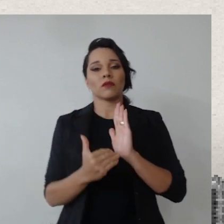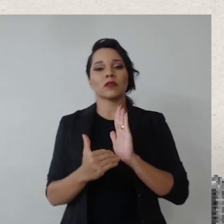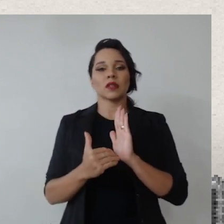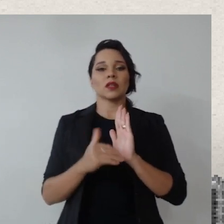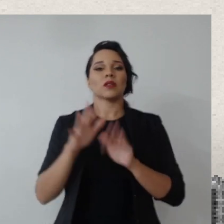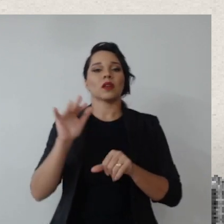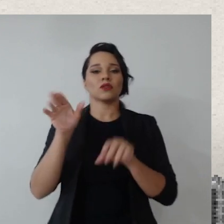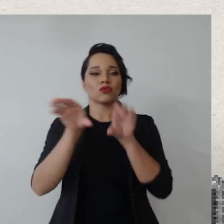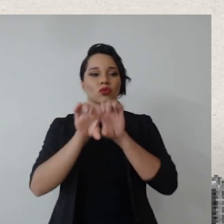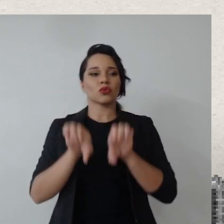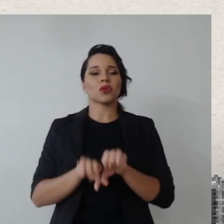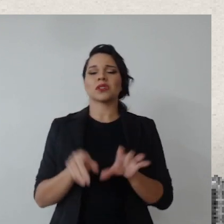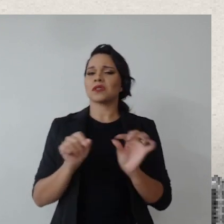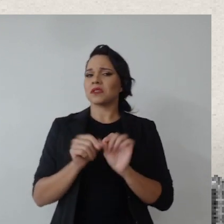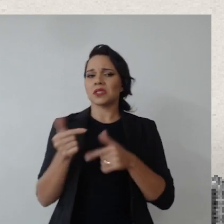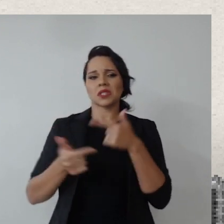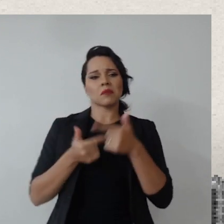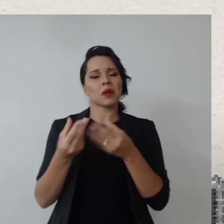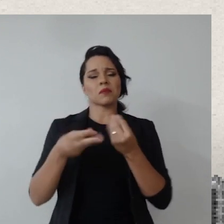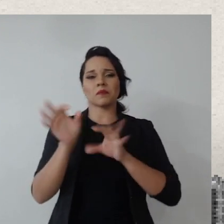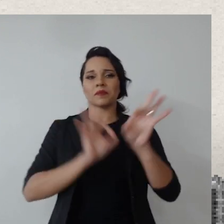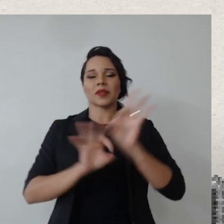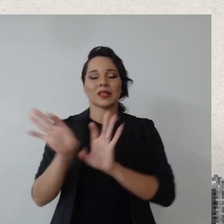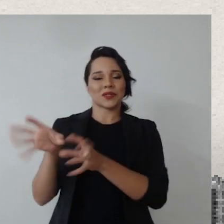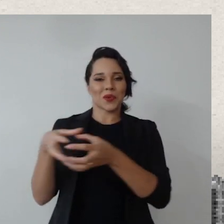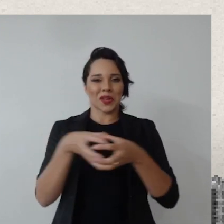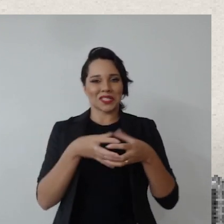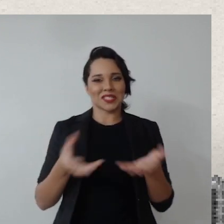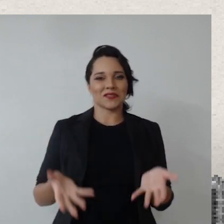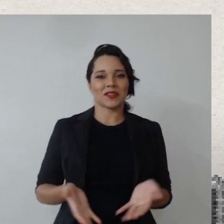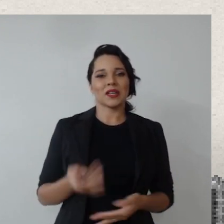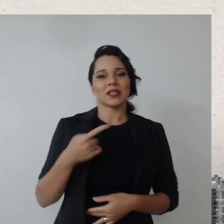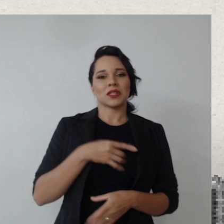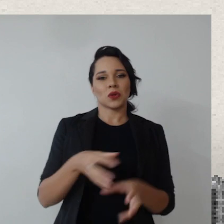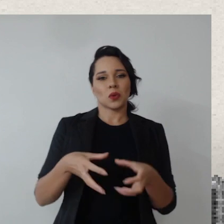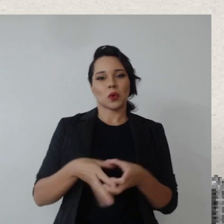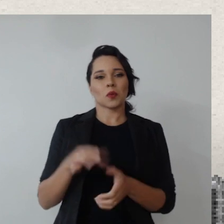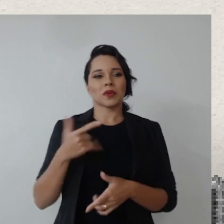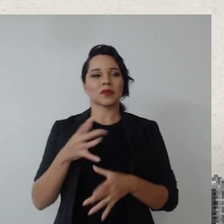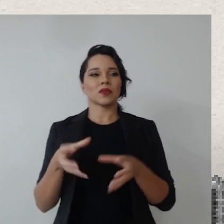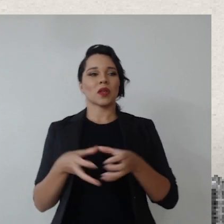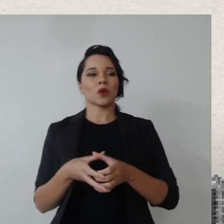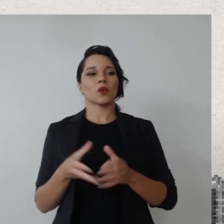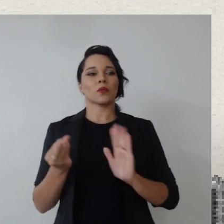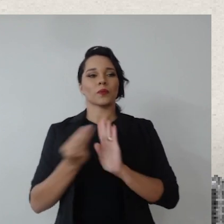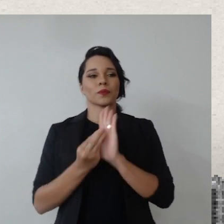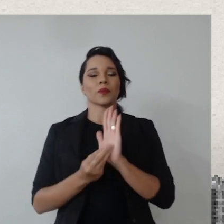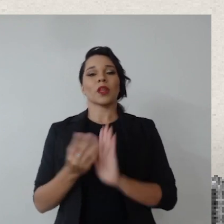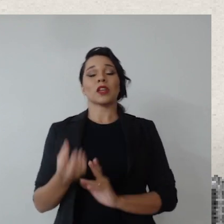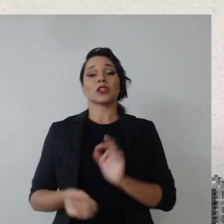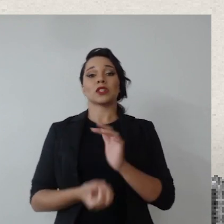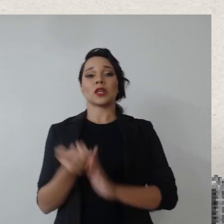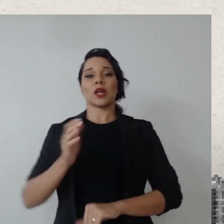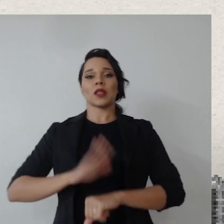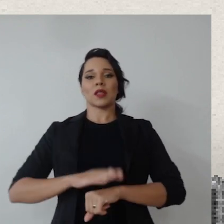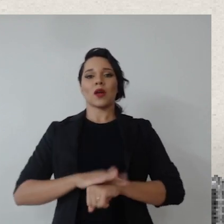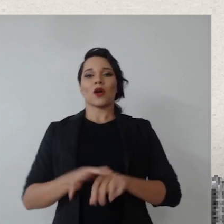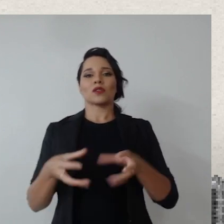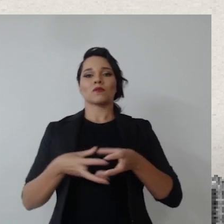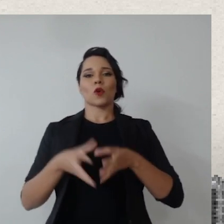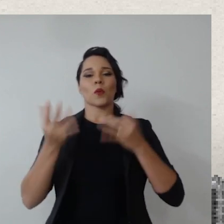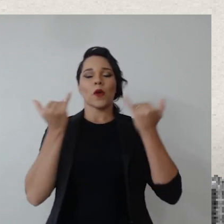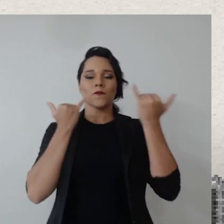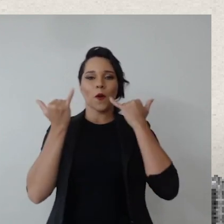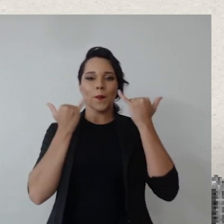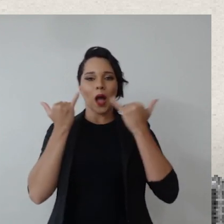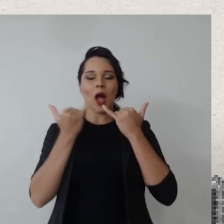da estrutura, então a gente faz muito, a gente trabalha muito com construção coletiva lá, seja com comitê, às vezes não tem comitê sonarizado, a gente cria na hora um